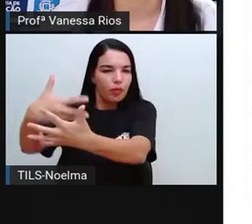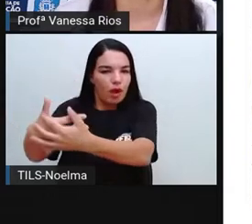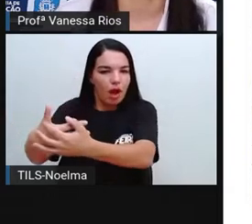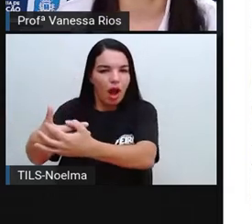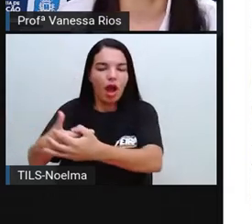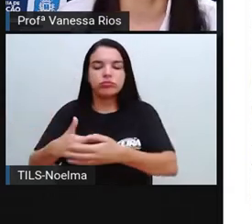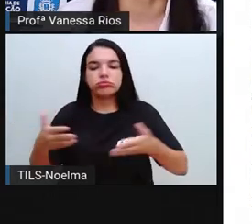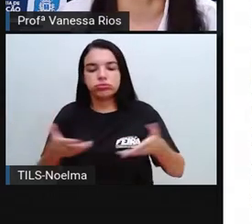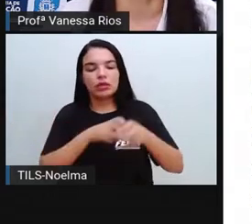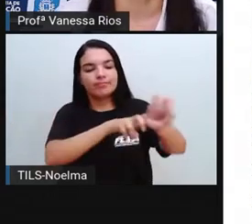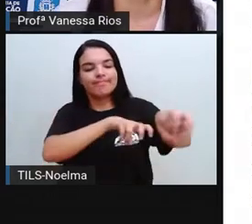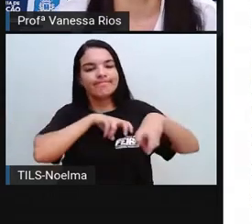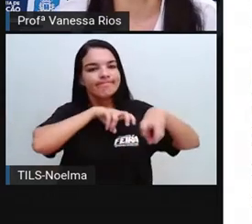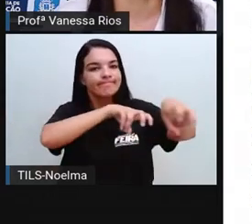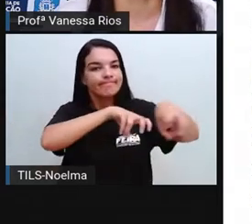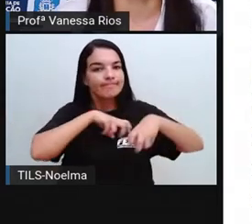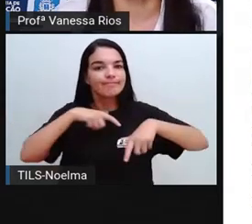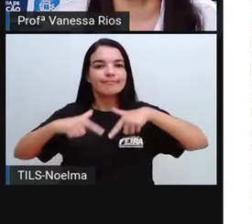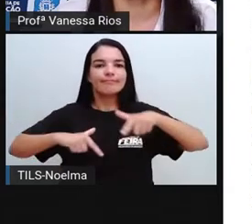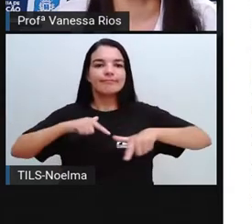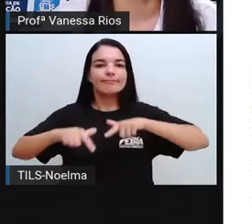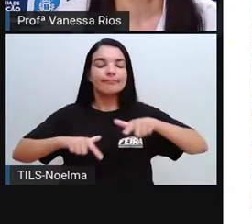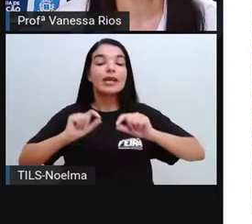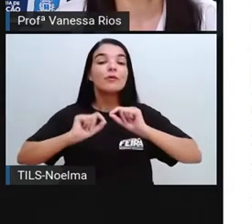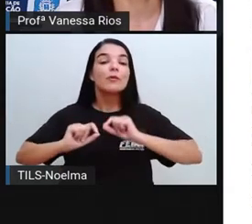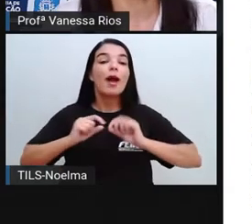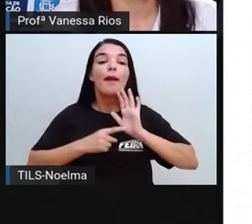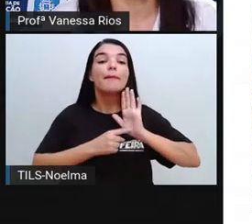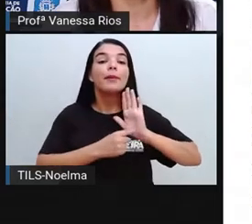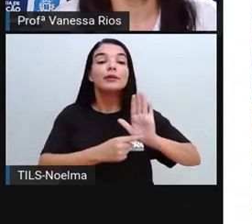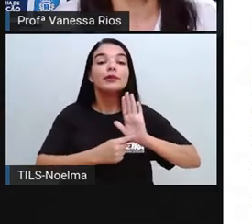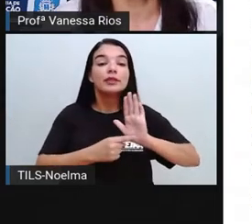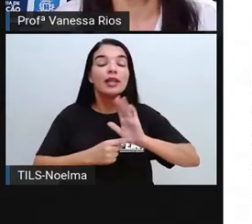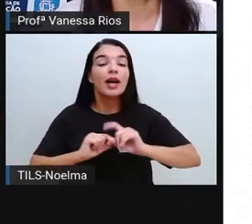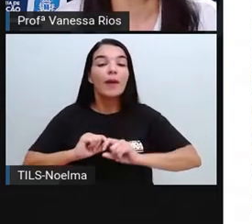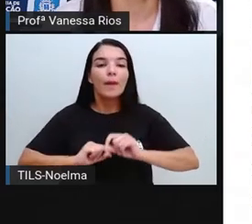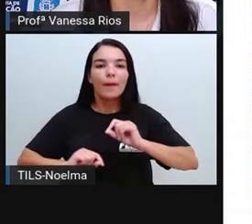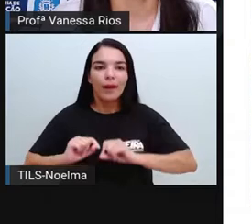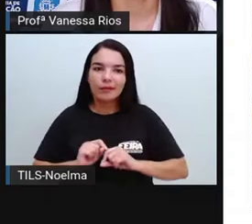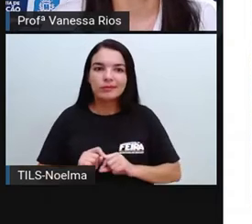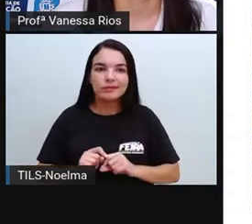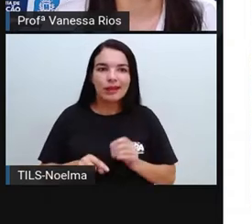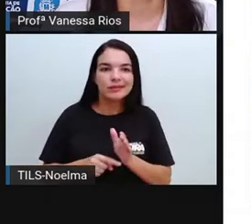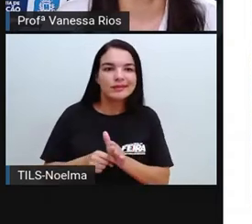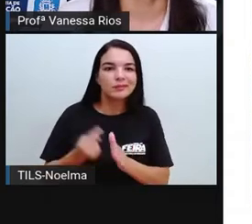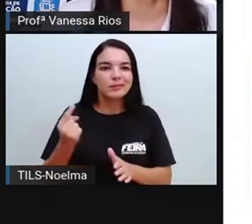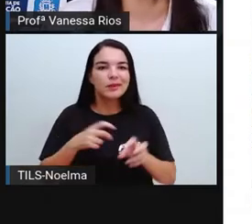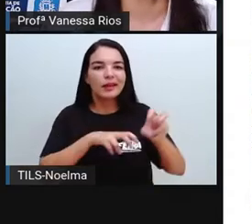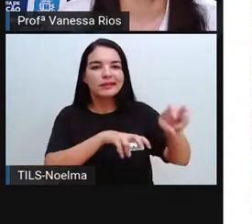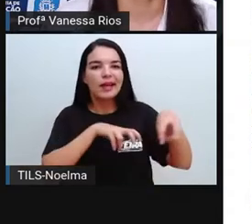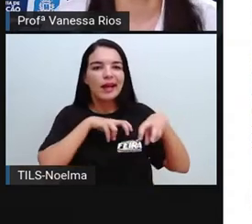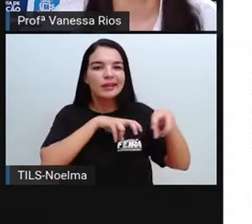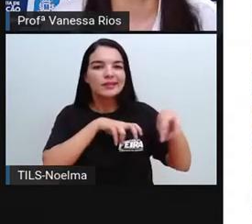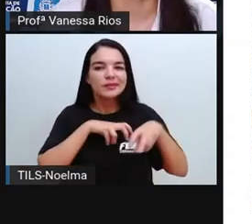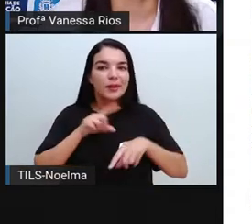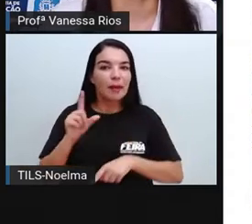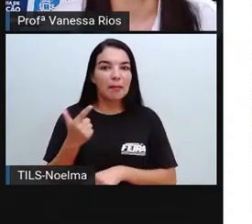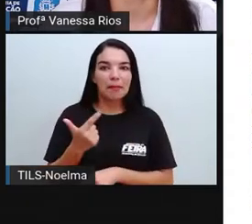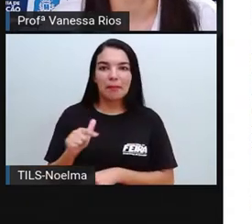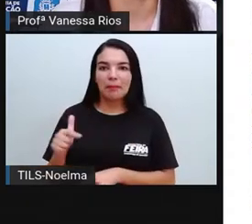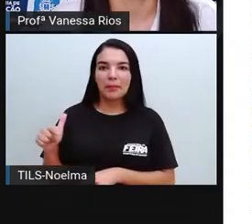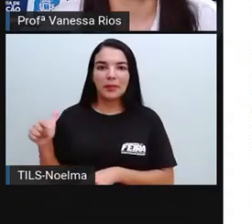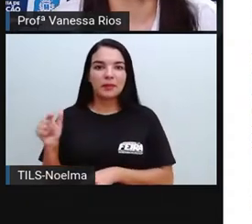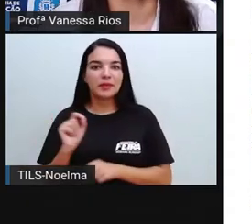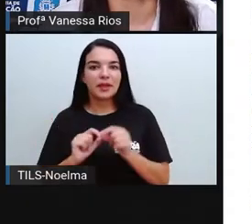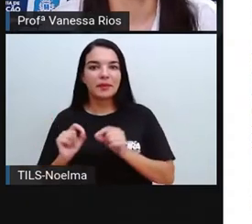atividade da agricultura, nos mostrando que o agricultor, os primeiros agricultores, eles não têm aí